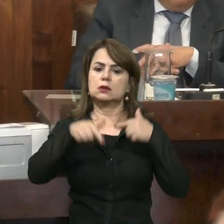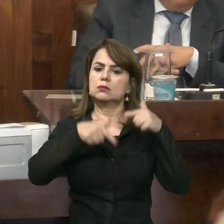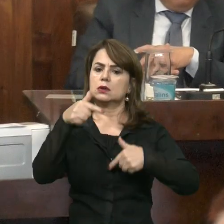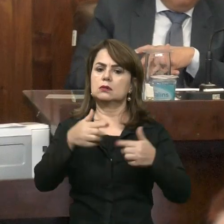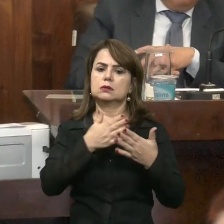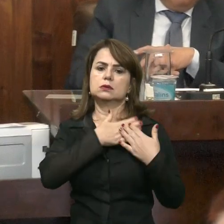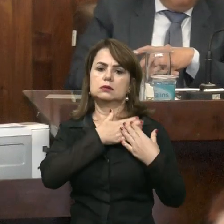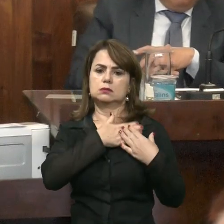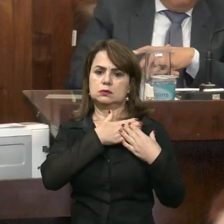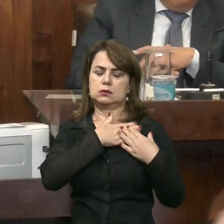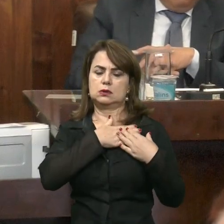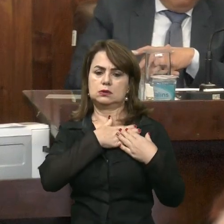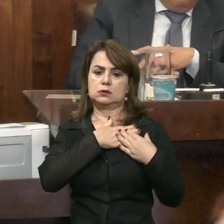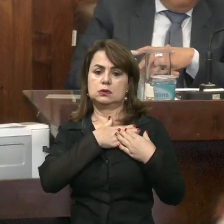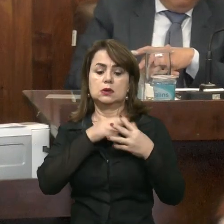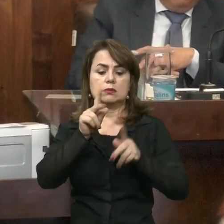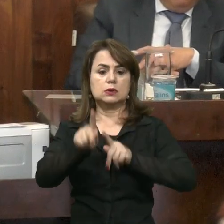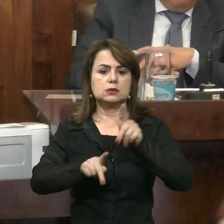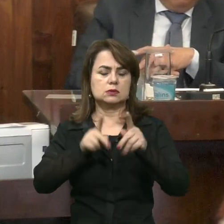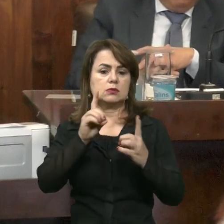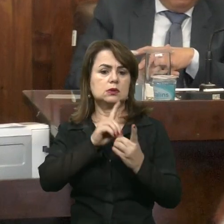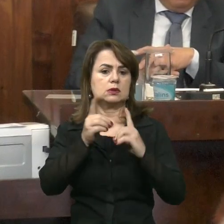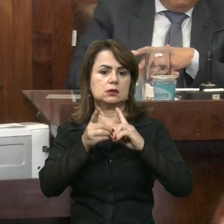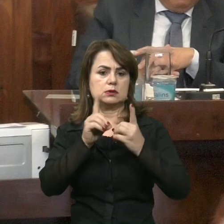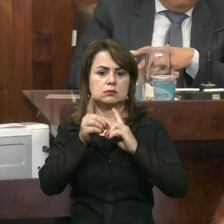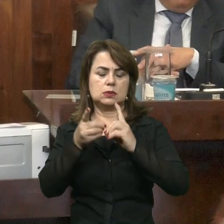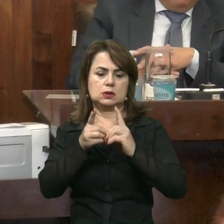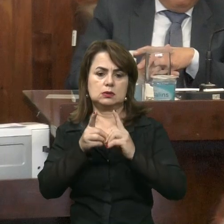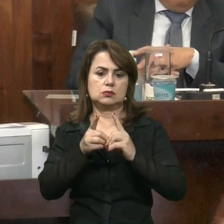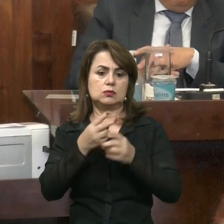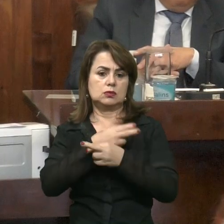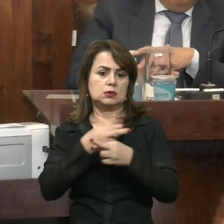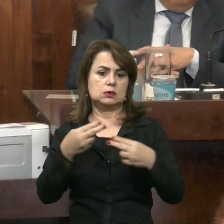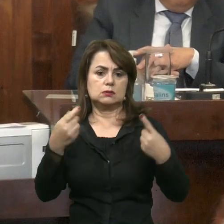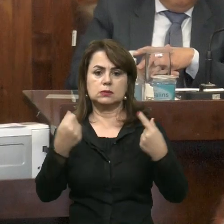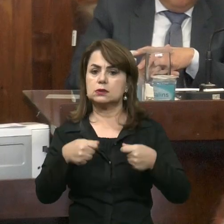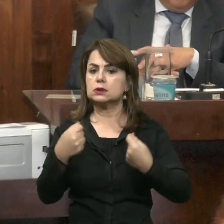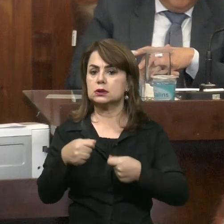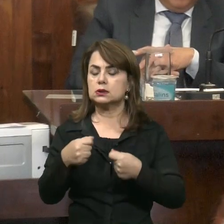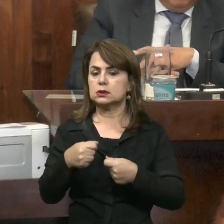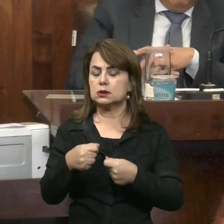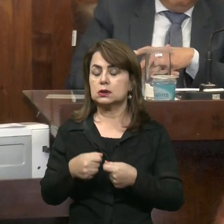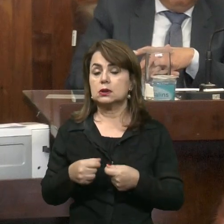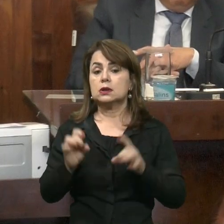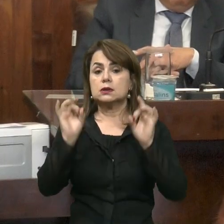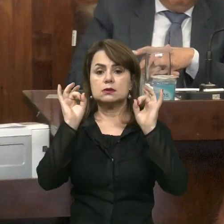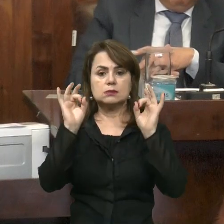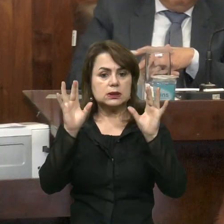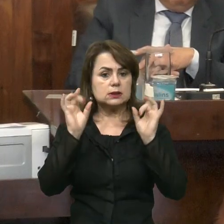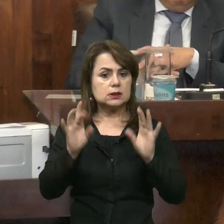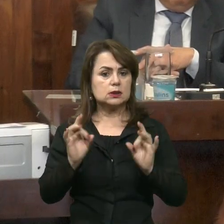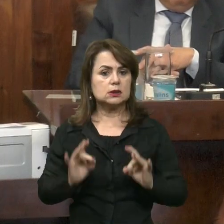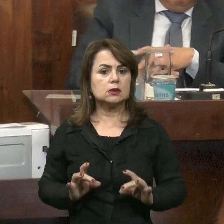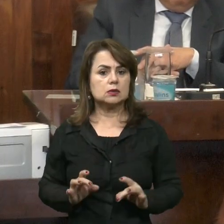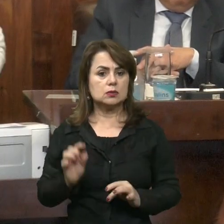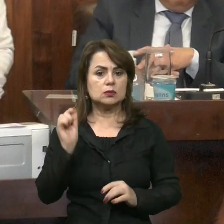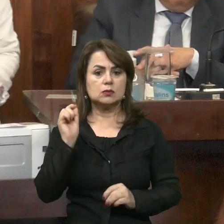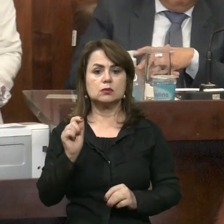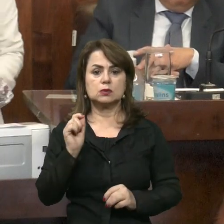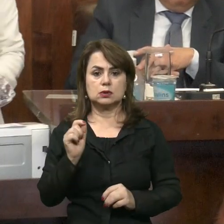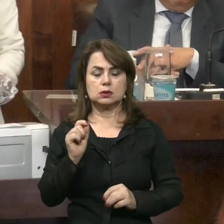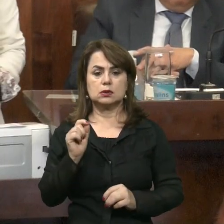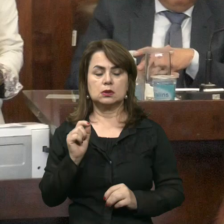Responsabilidade Que É De Atender As Demandas Da População Especial Nesse Caso Só Para Deixar Isso Bem Claro Como